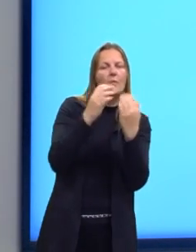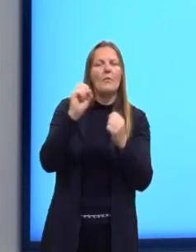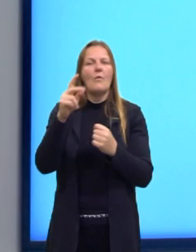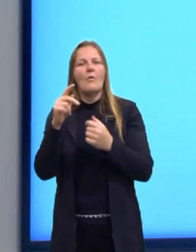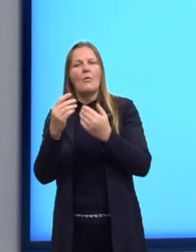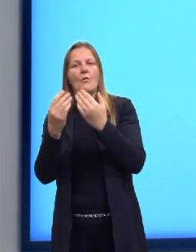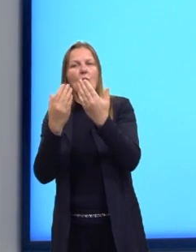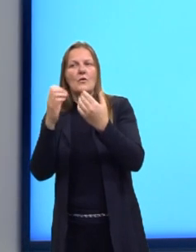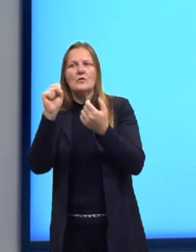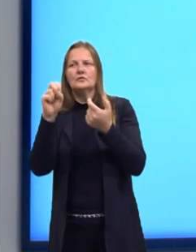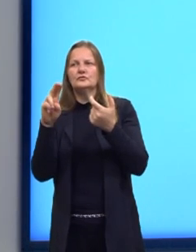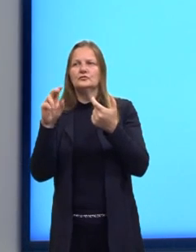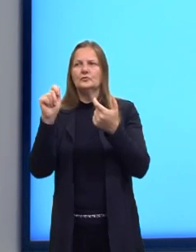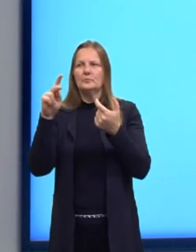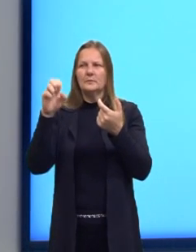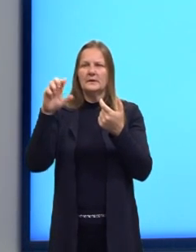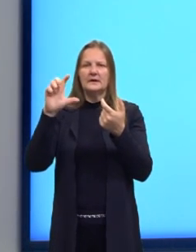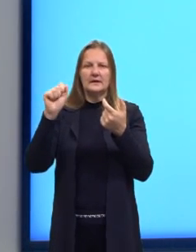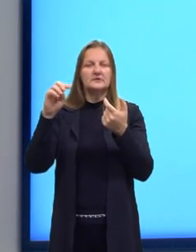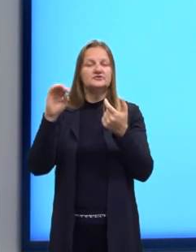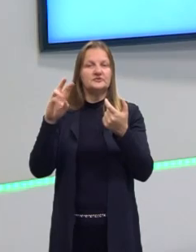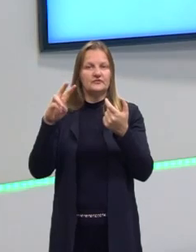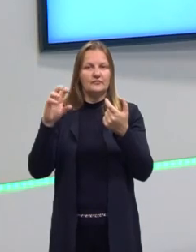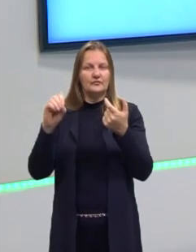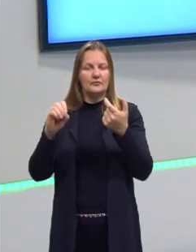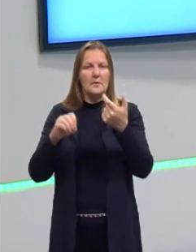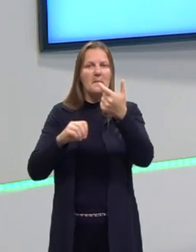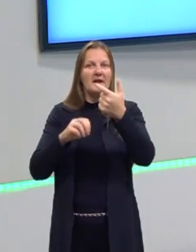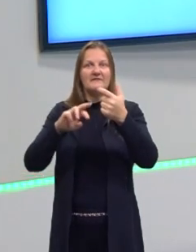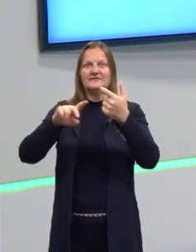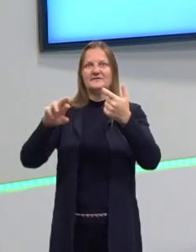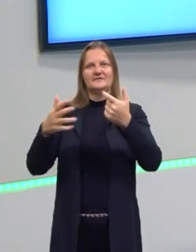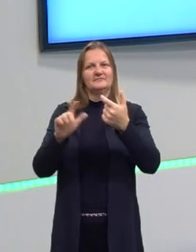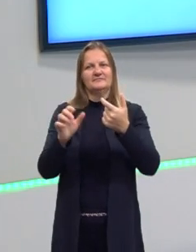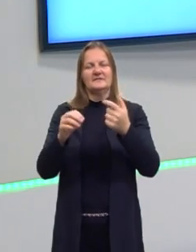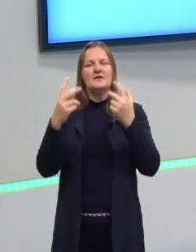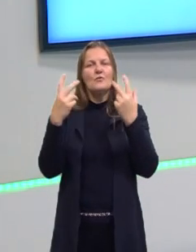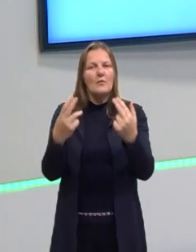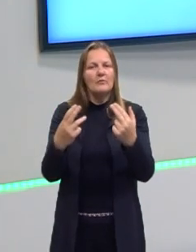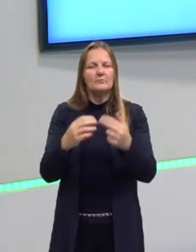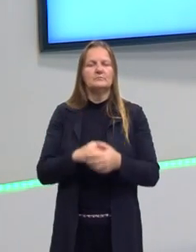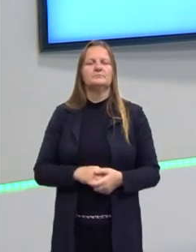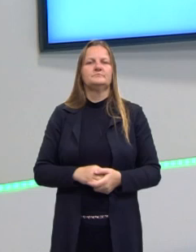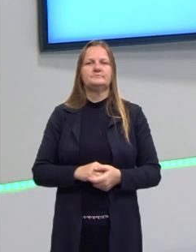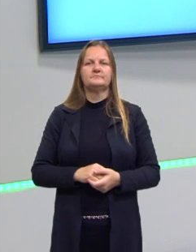Não é diferente. Vocês não vão encontrar palavras diferentes. É exatamente isso.